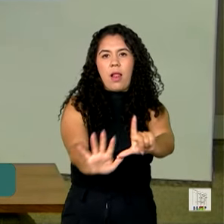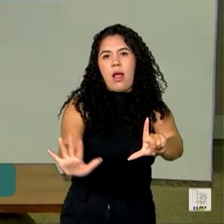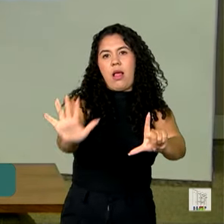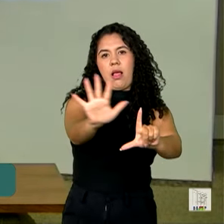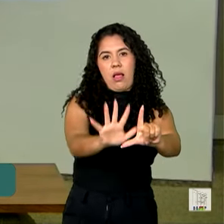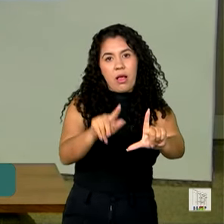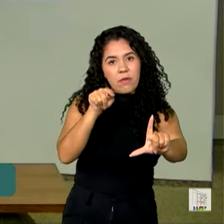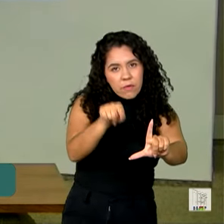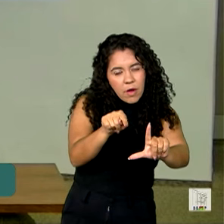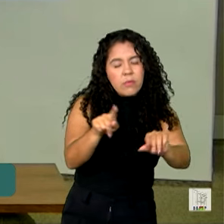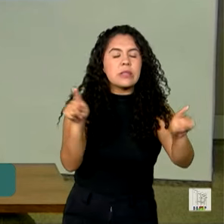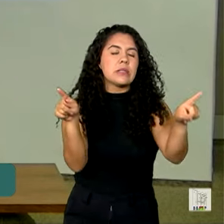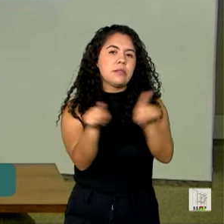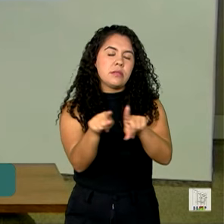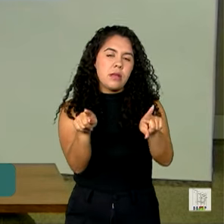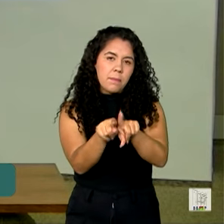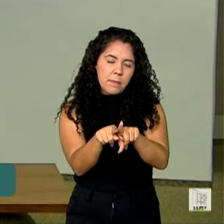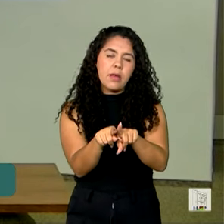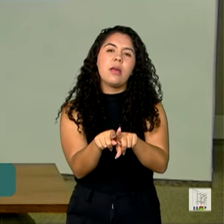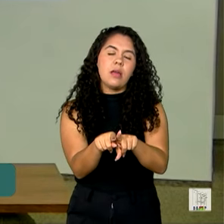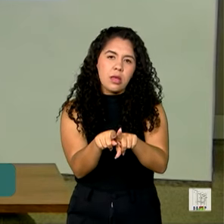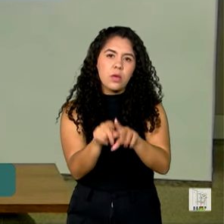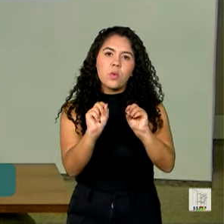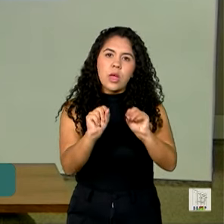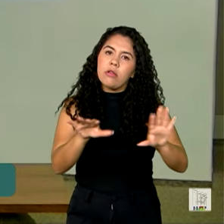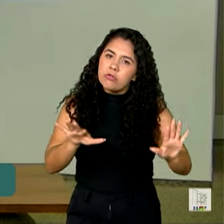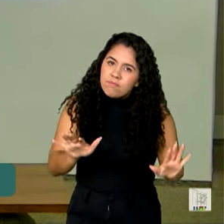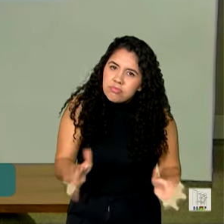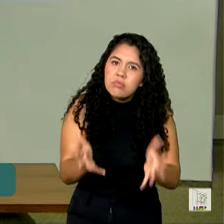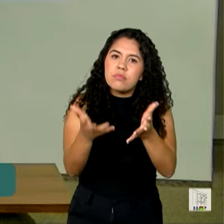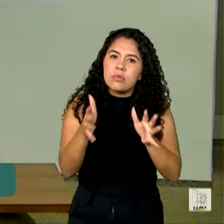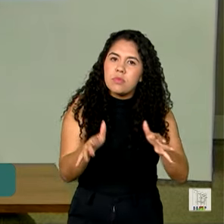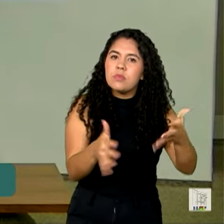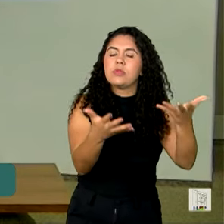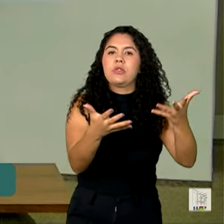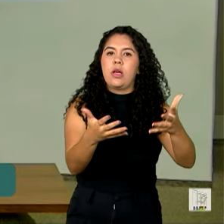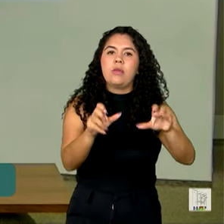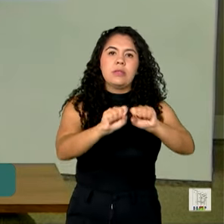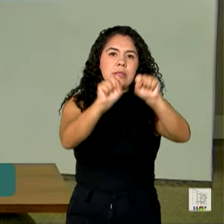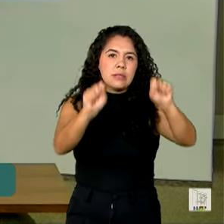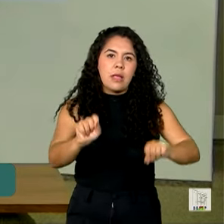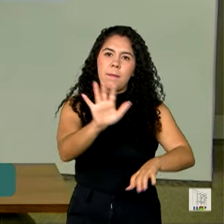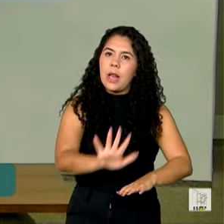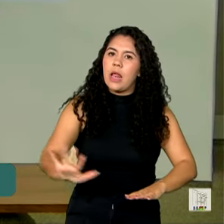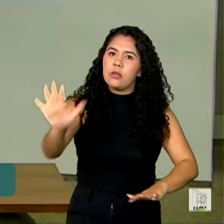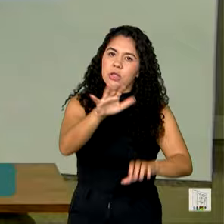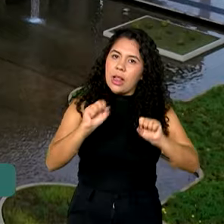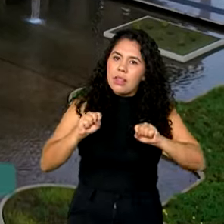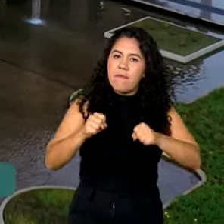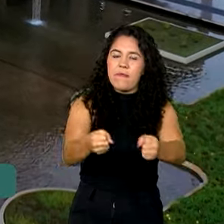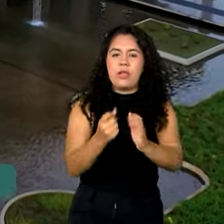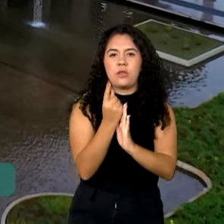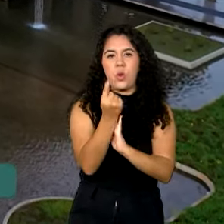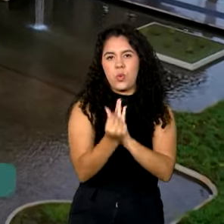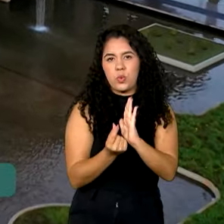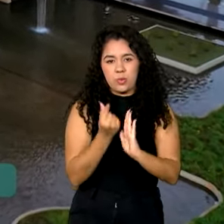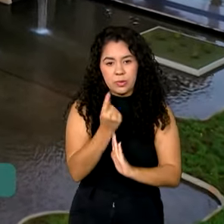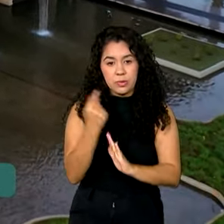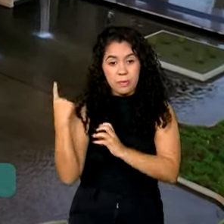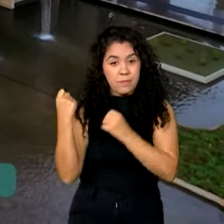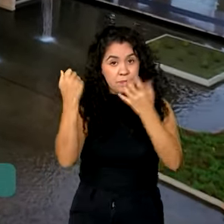da plataforma, mas de todo o fortalecimento de todo o Sistema Nacional de Defesa do Consumidor. Na